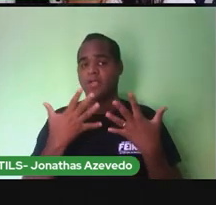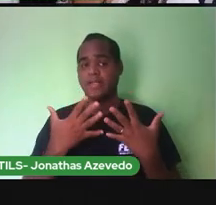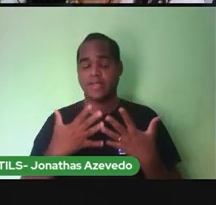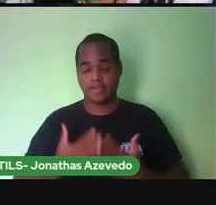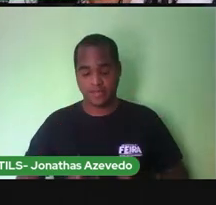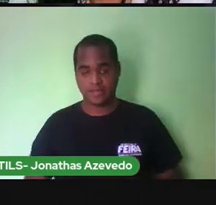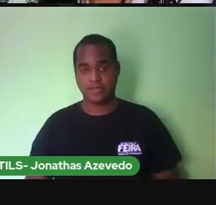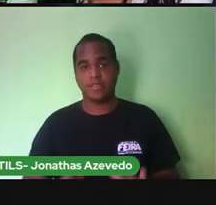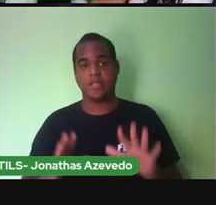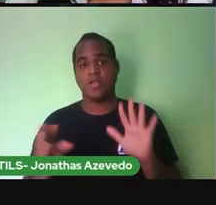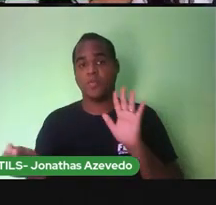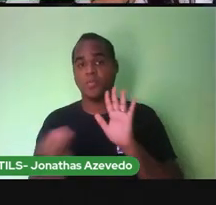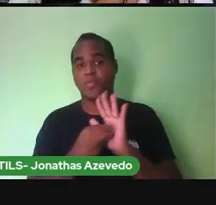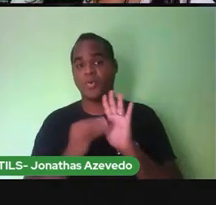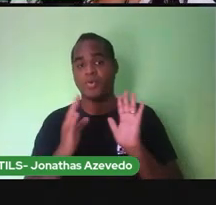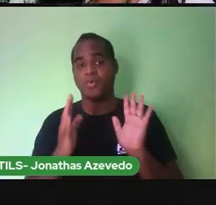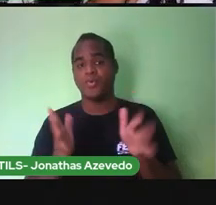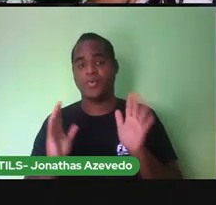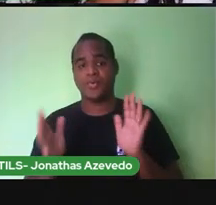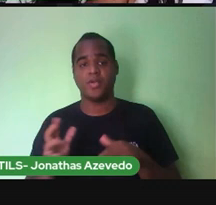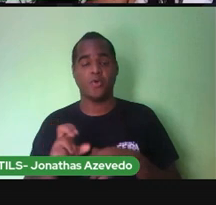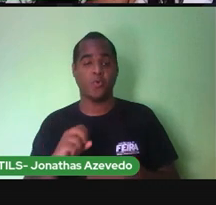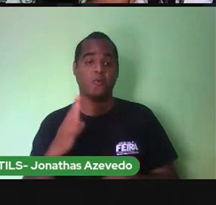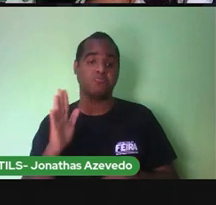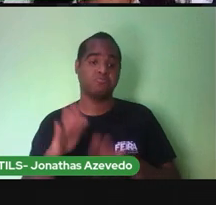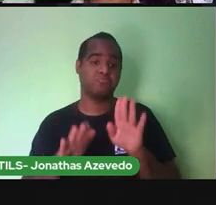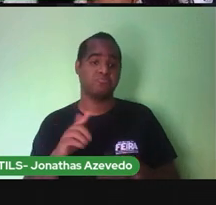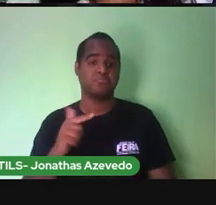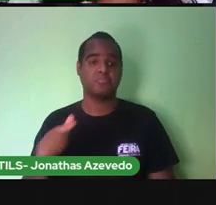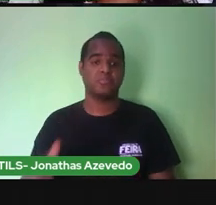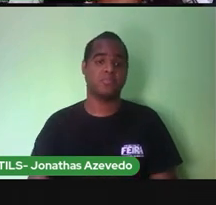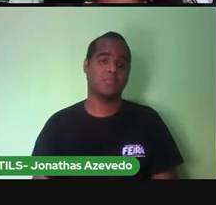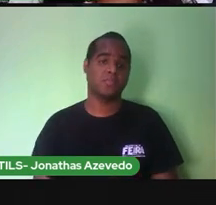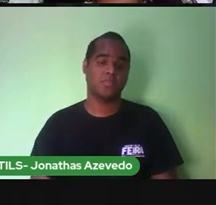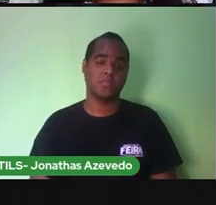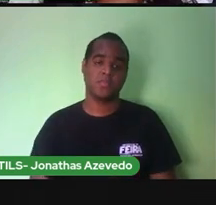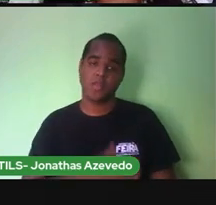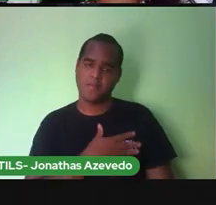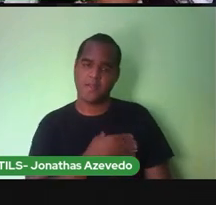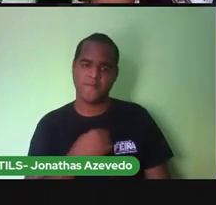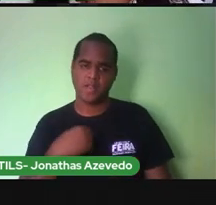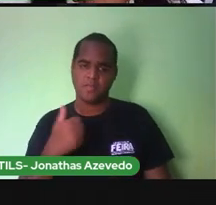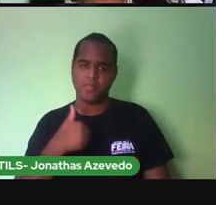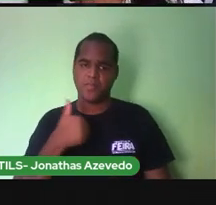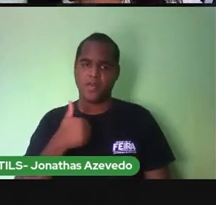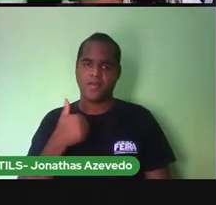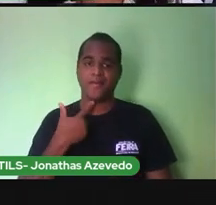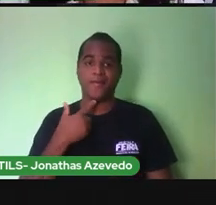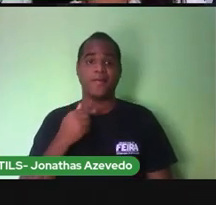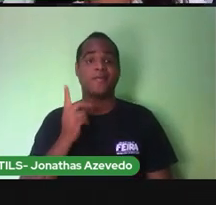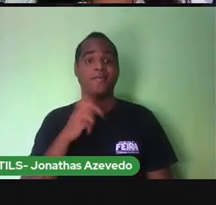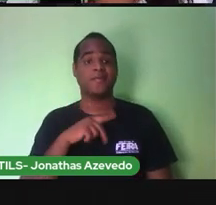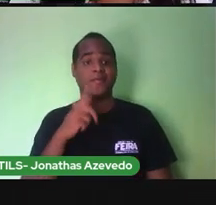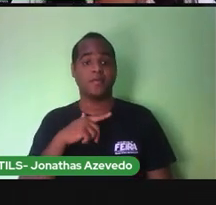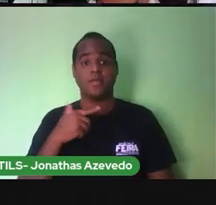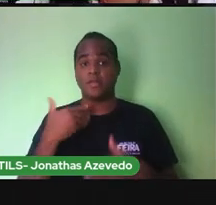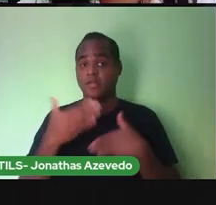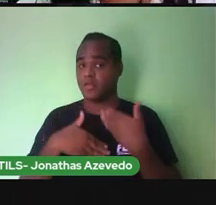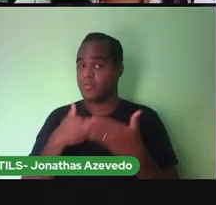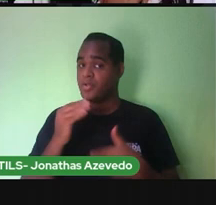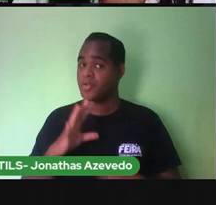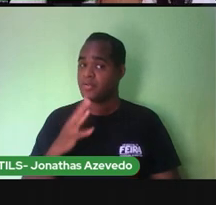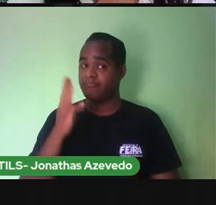maternidade com o registro outras não a minha filha mais velha eu só consegui registrá-la